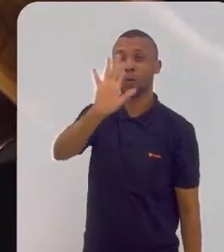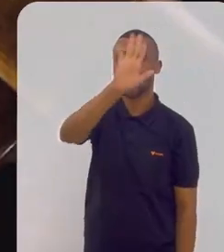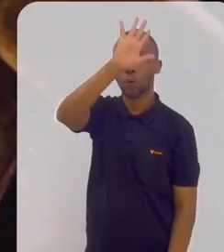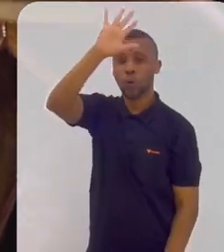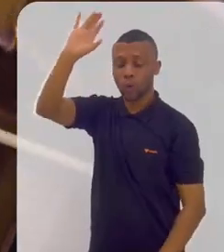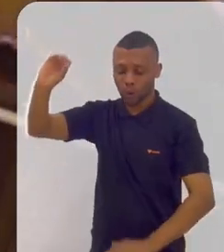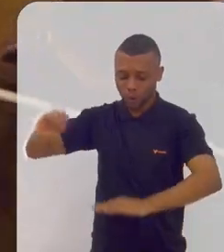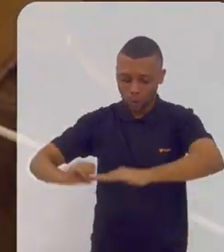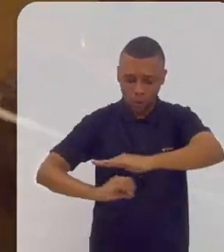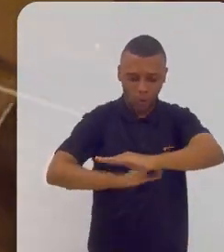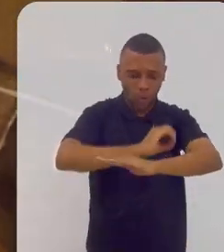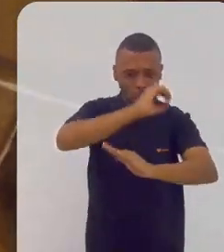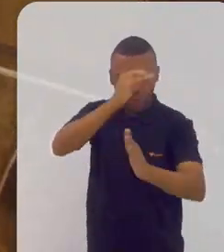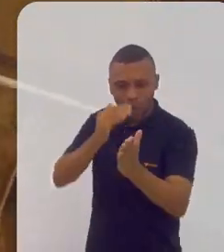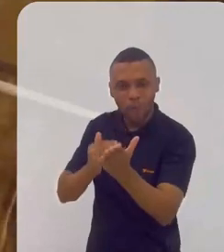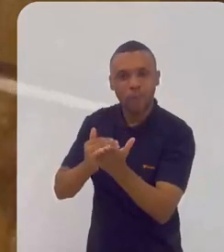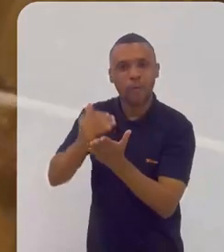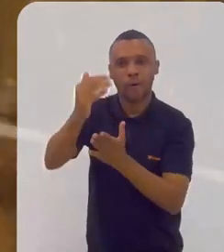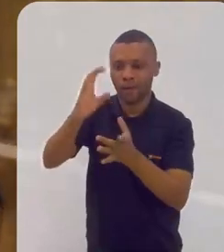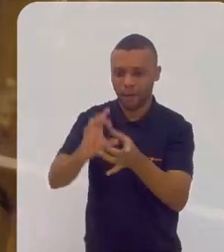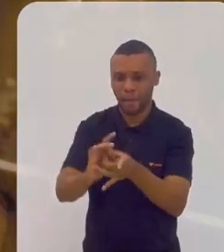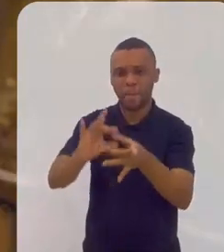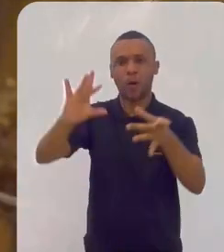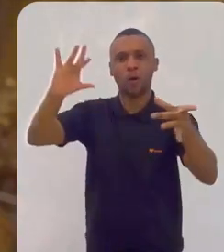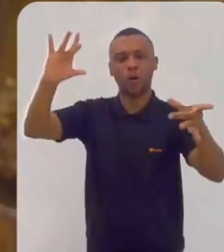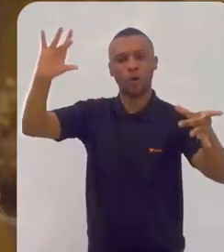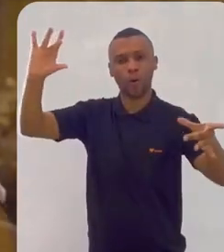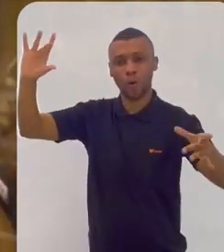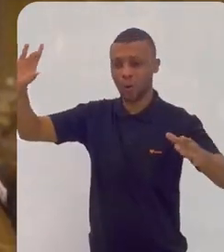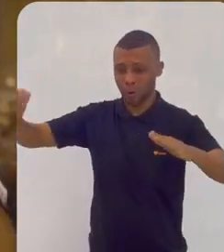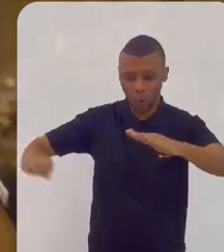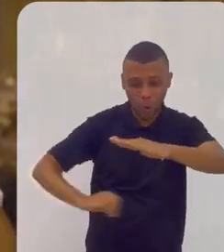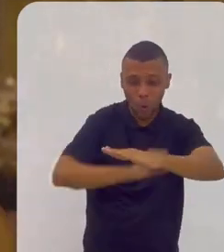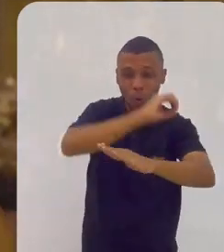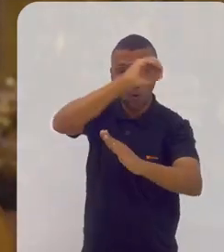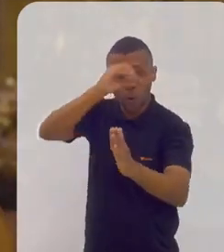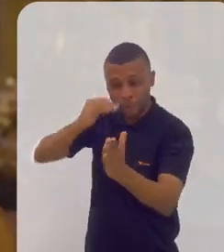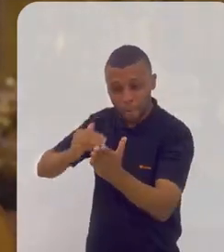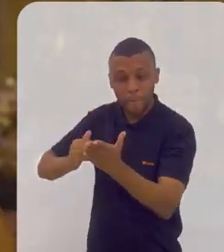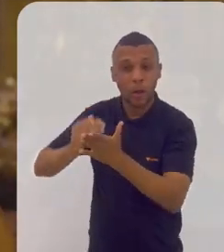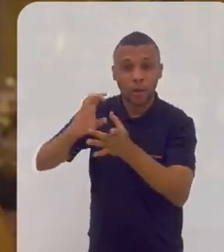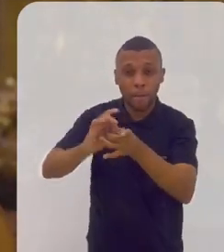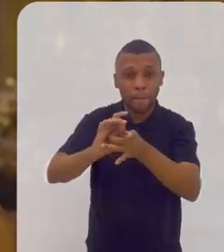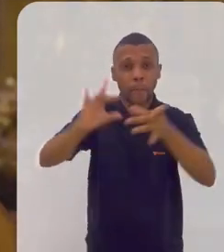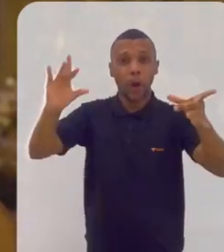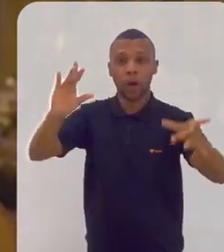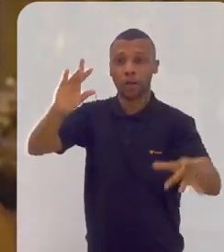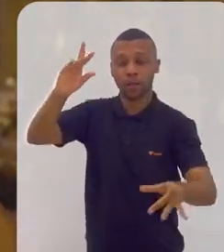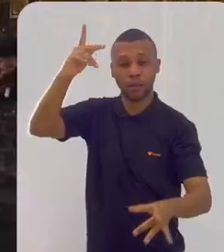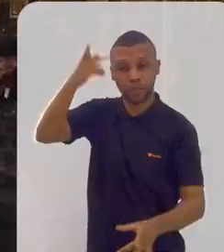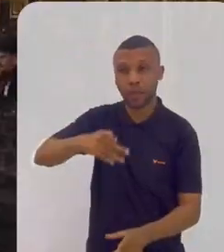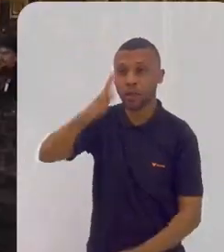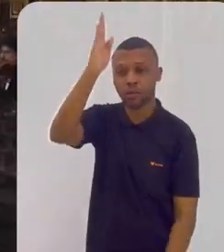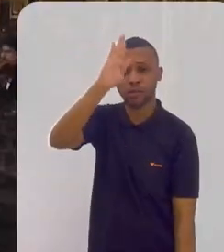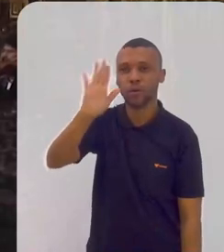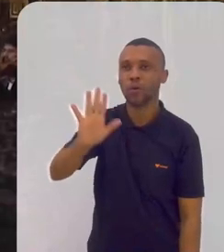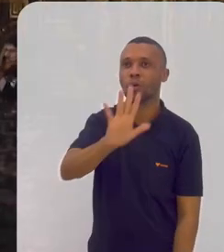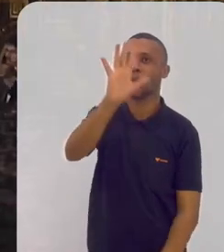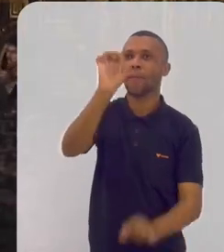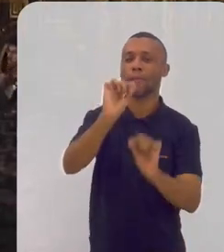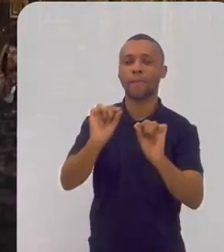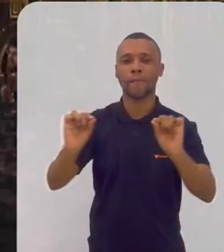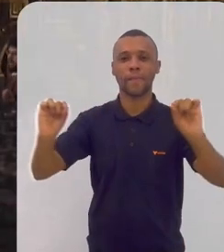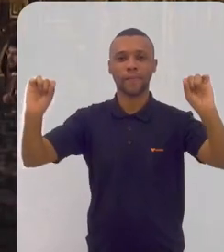já raiou a liberdade já raiou a liberdade no horizonte do brasil